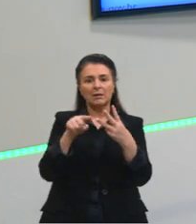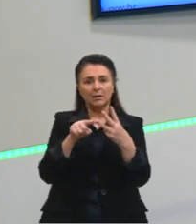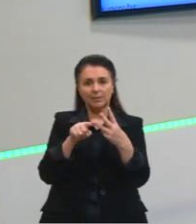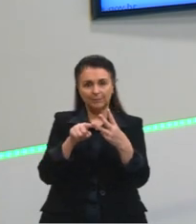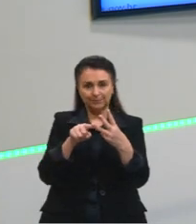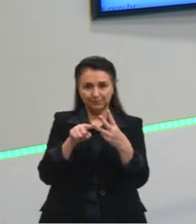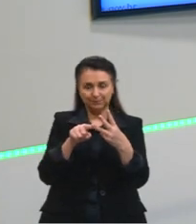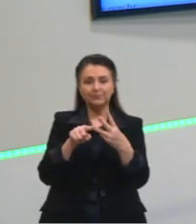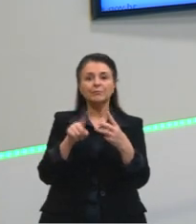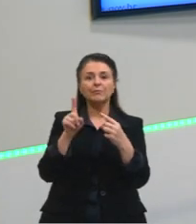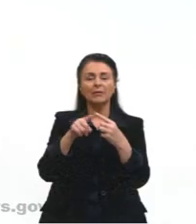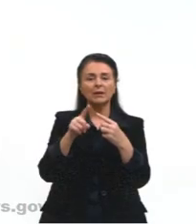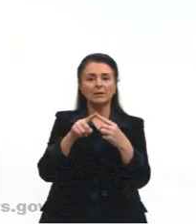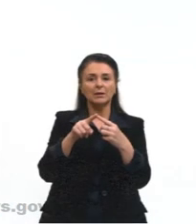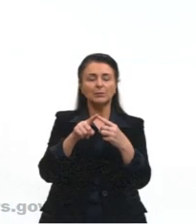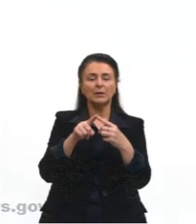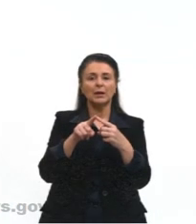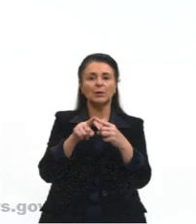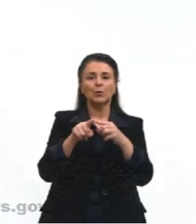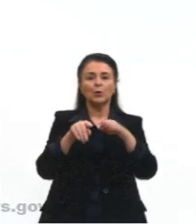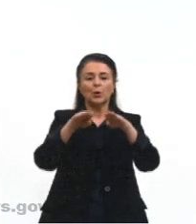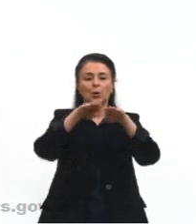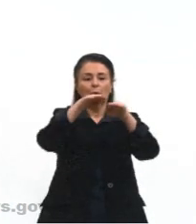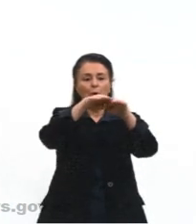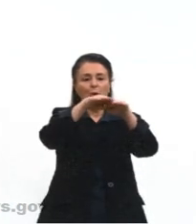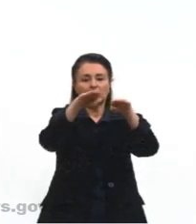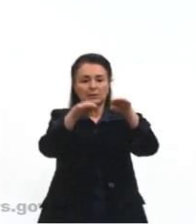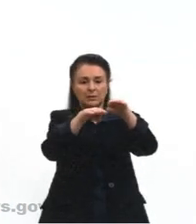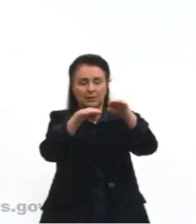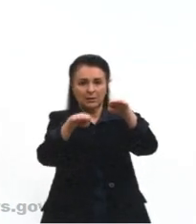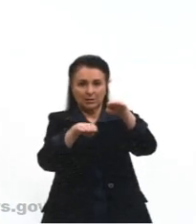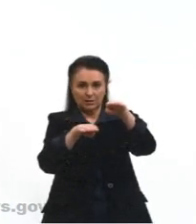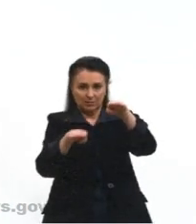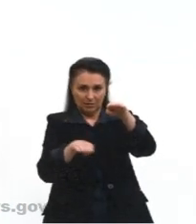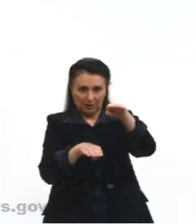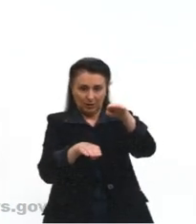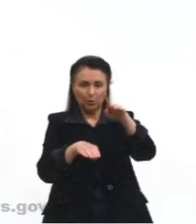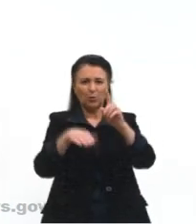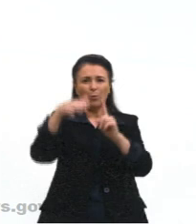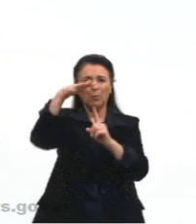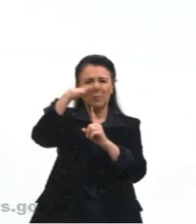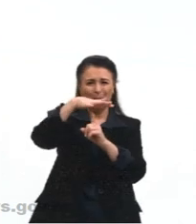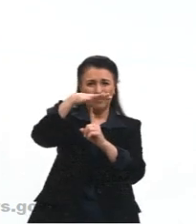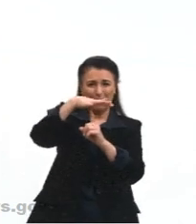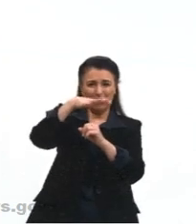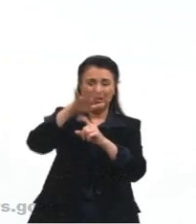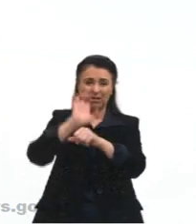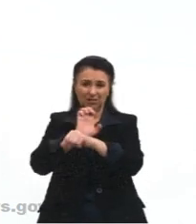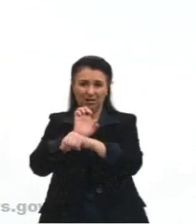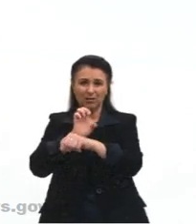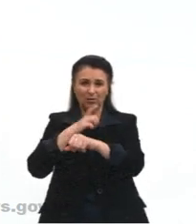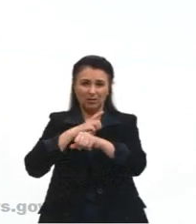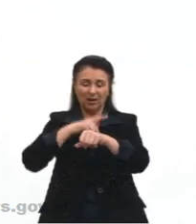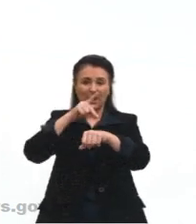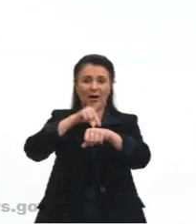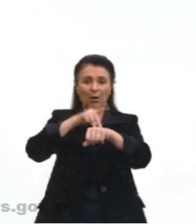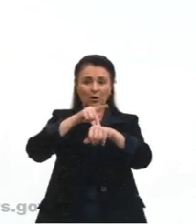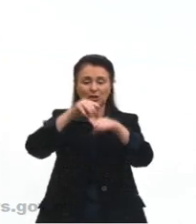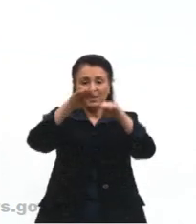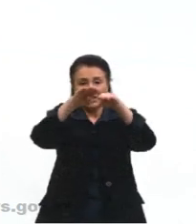aparecer para ti. O sedimentar, então, que é a bacia, a chapada, bacia do Paraná, que são rochas sedimentares que foram só erguidas.